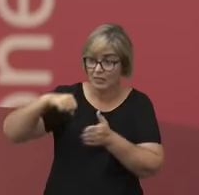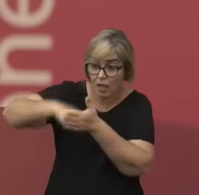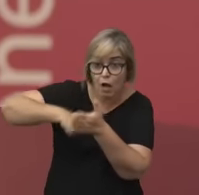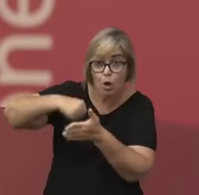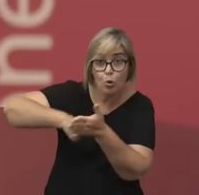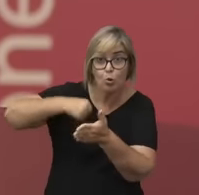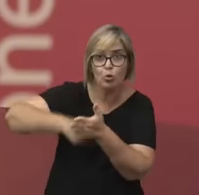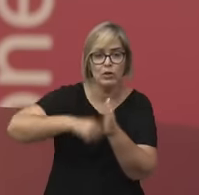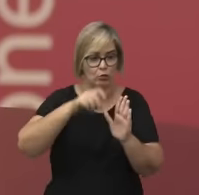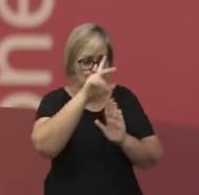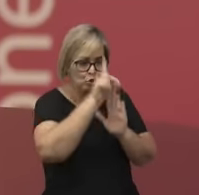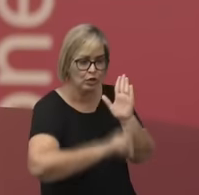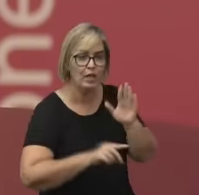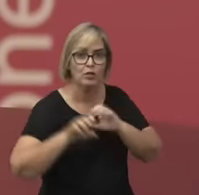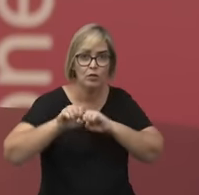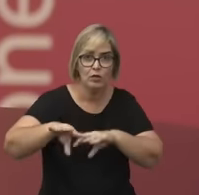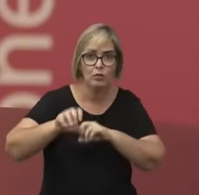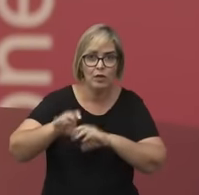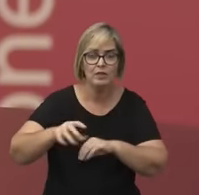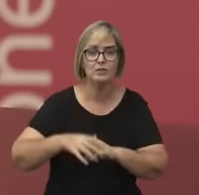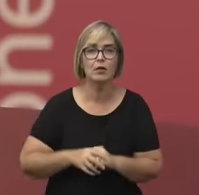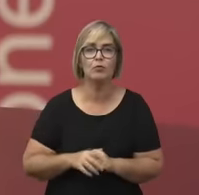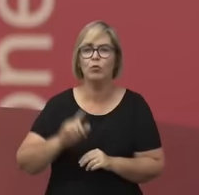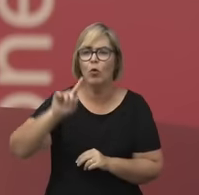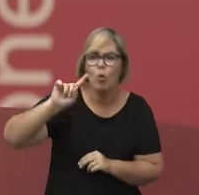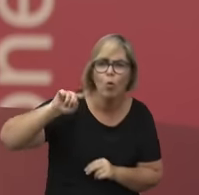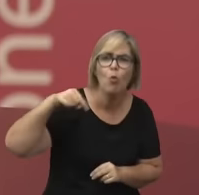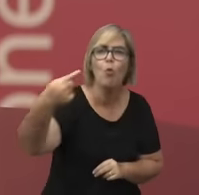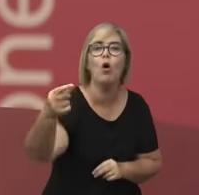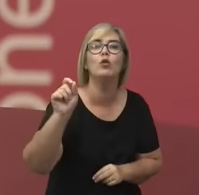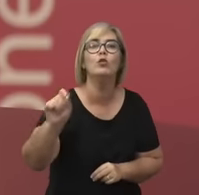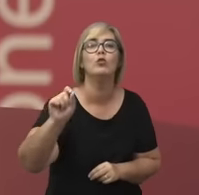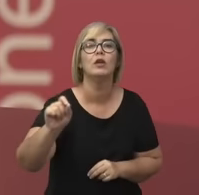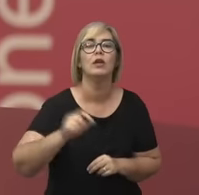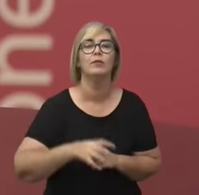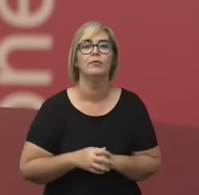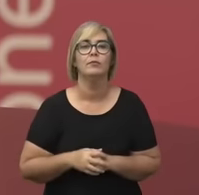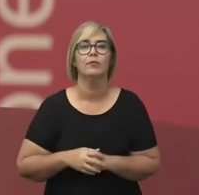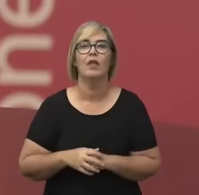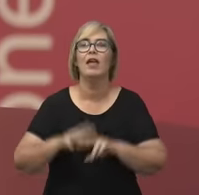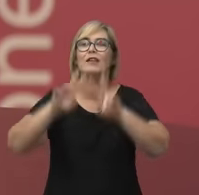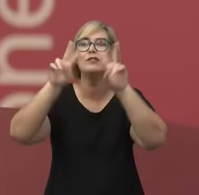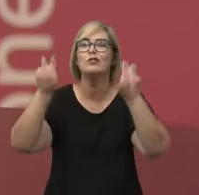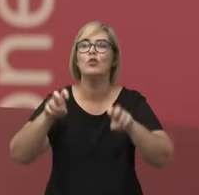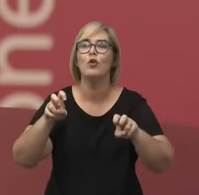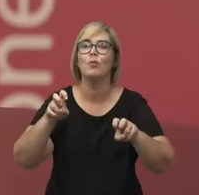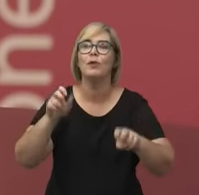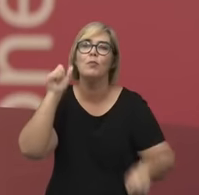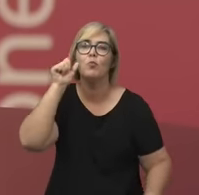educação, o próximo ponto de pauta é o sufrágio. Então,